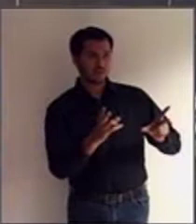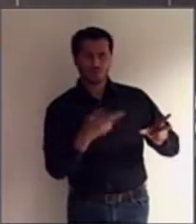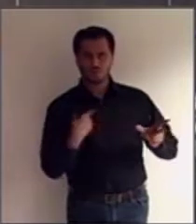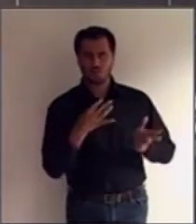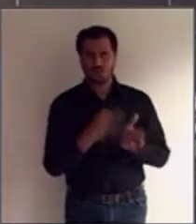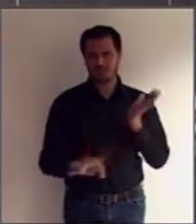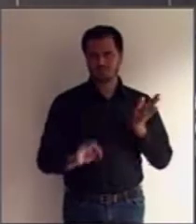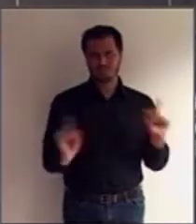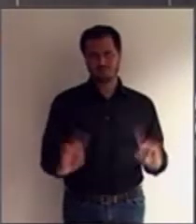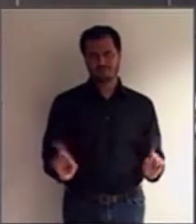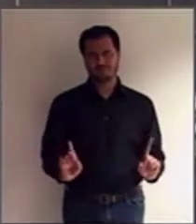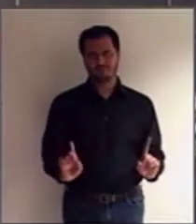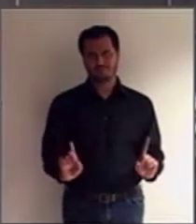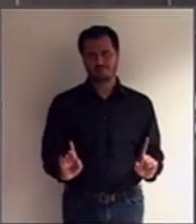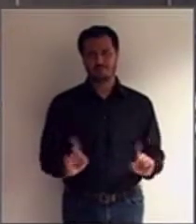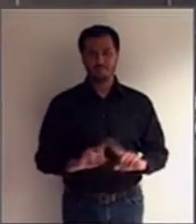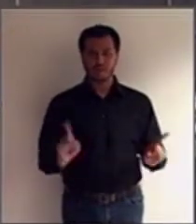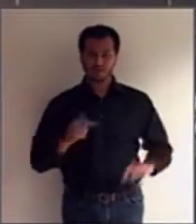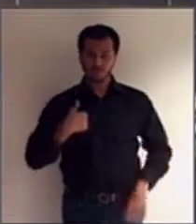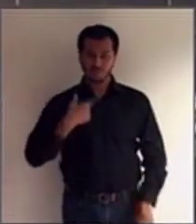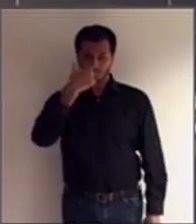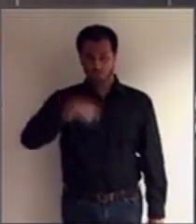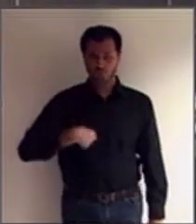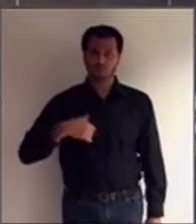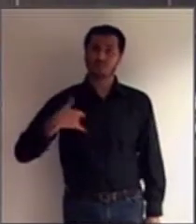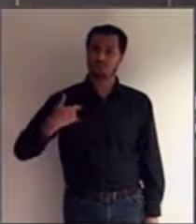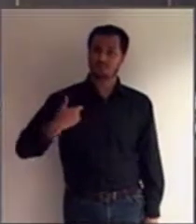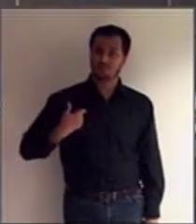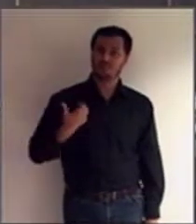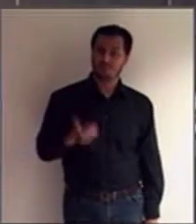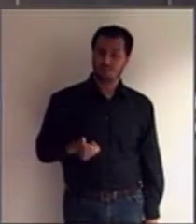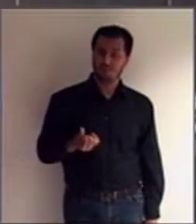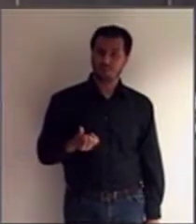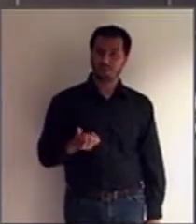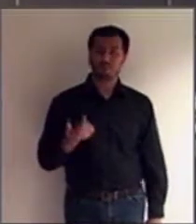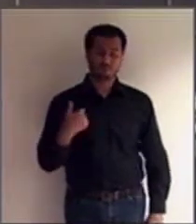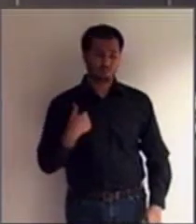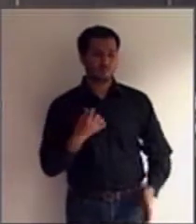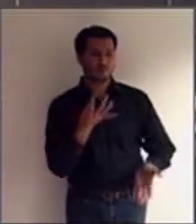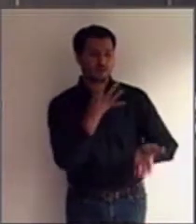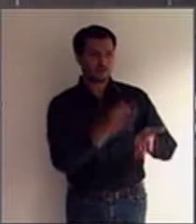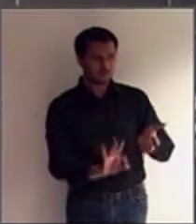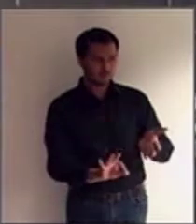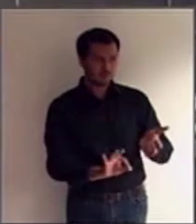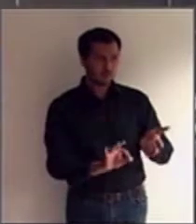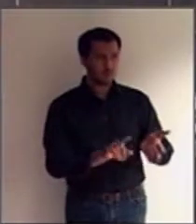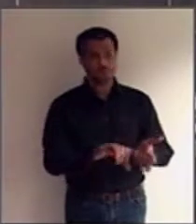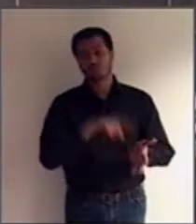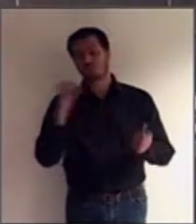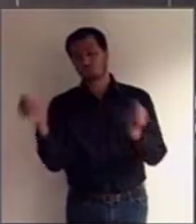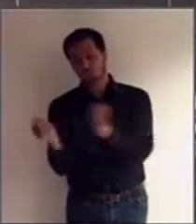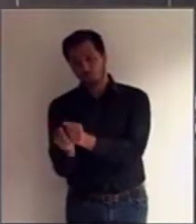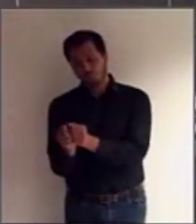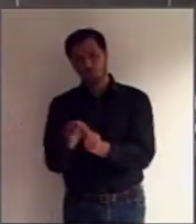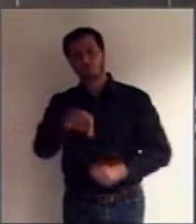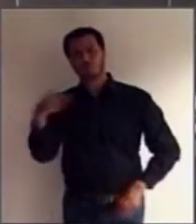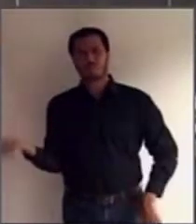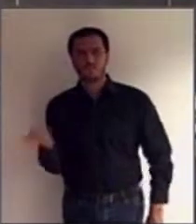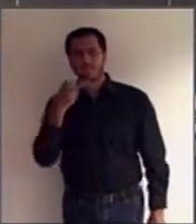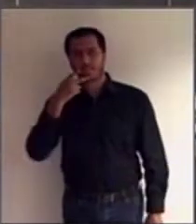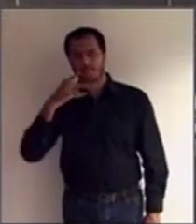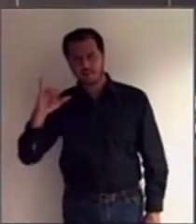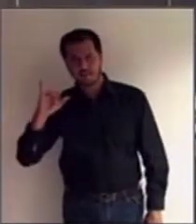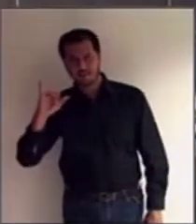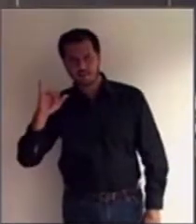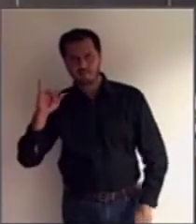legal. Mas se eu já tenho 16 anos e eu vou vender esse mesmo imóvel, eu assino e quem assina junto comigo é o